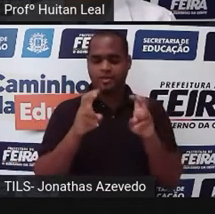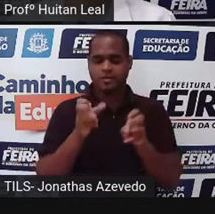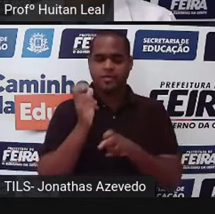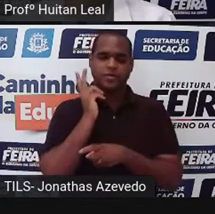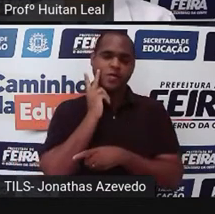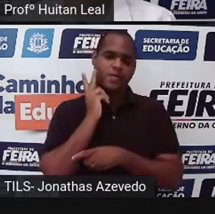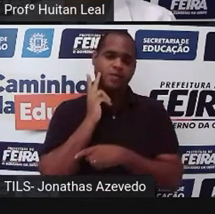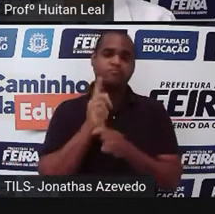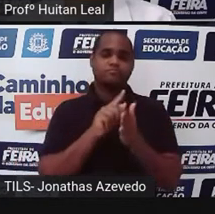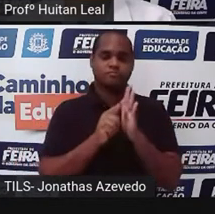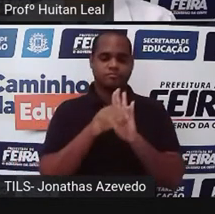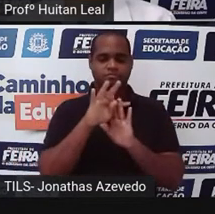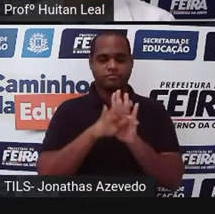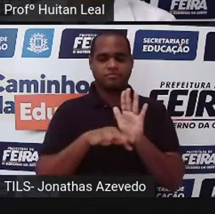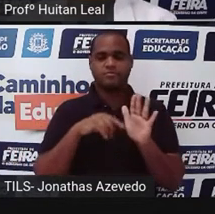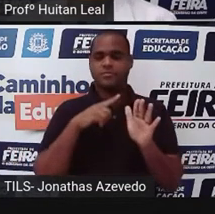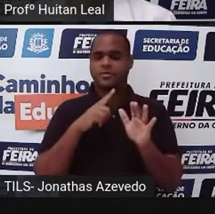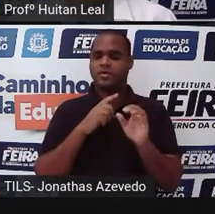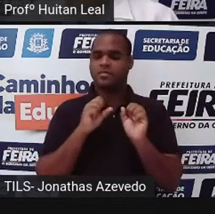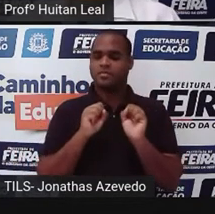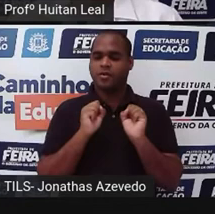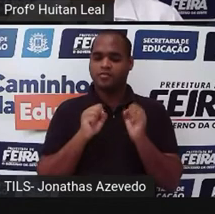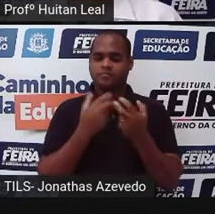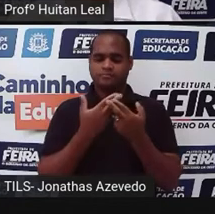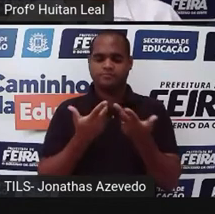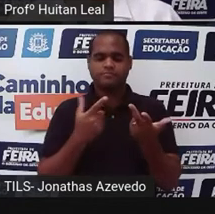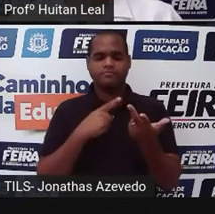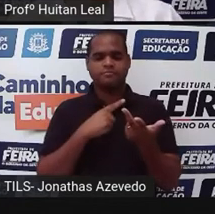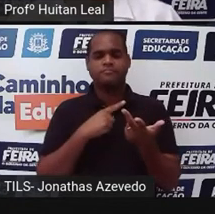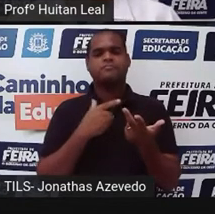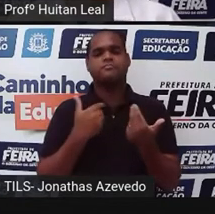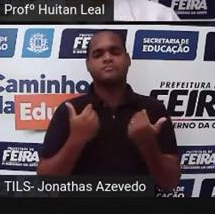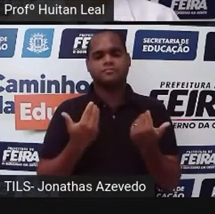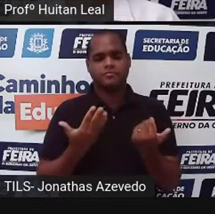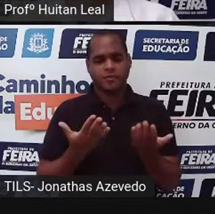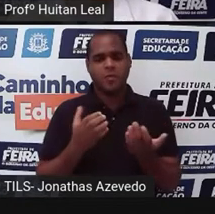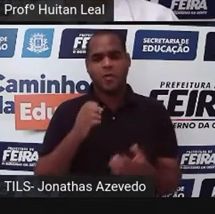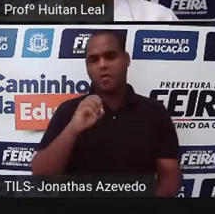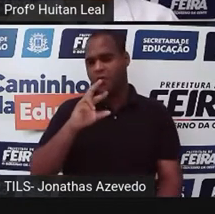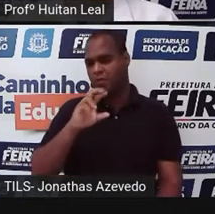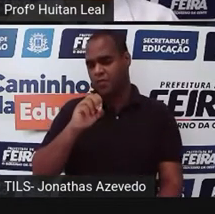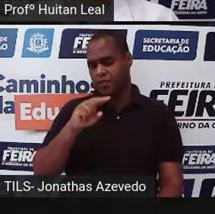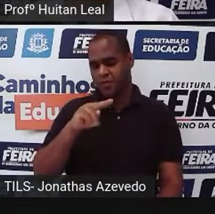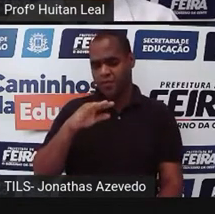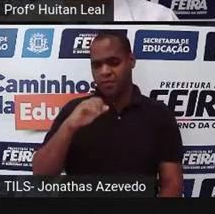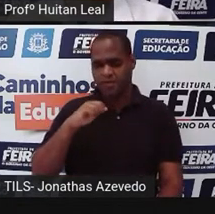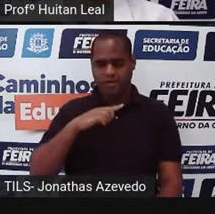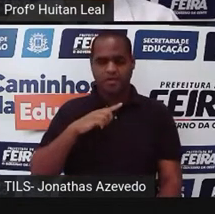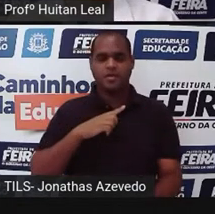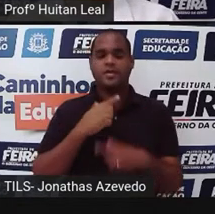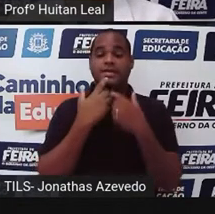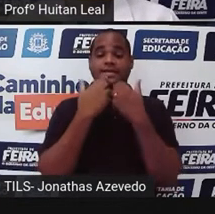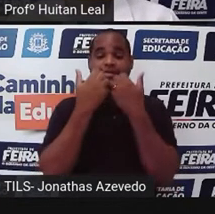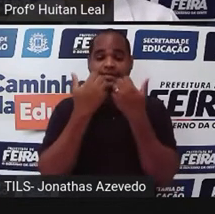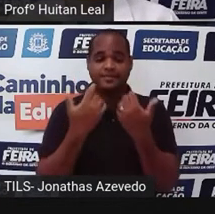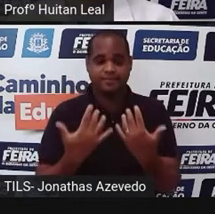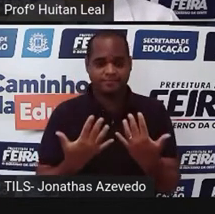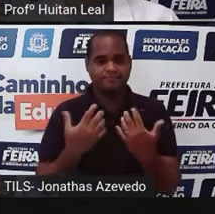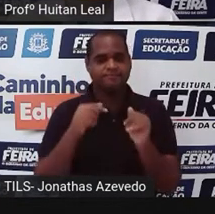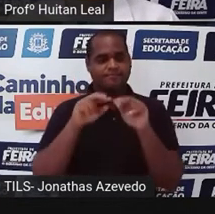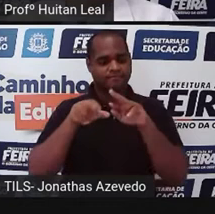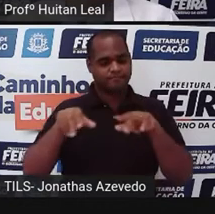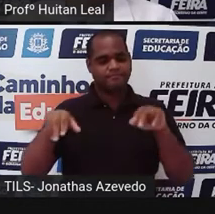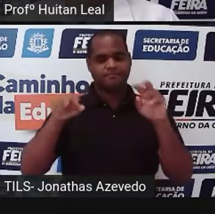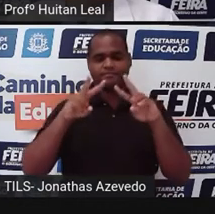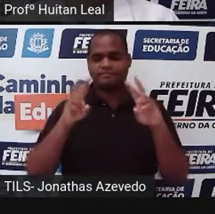a esse gênero são os mais variados possíveis. Então, a crônica, ela fala de inúmeros temas,